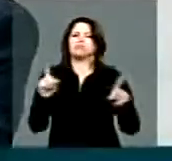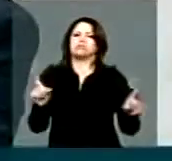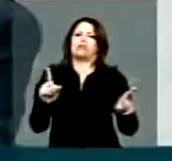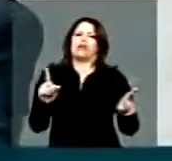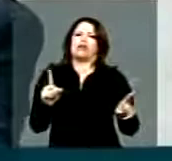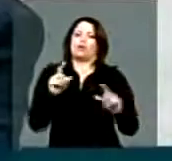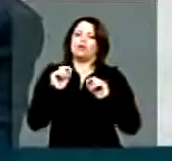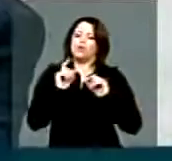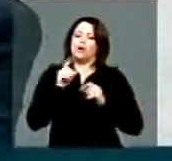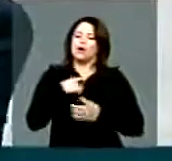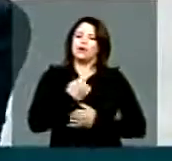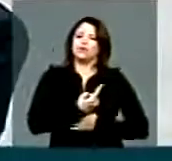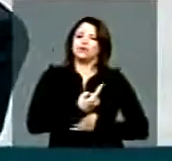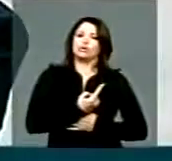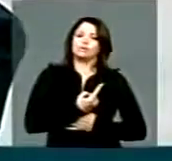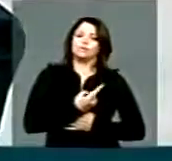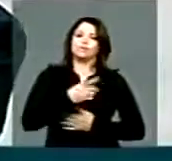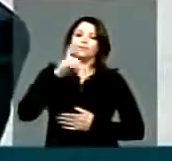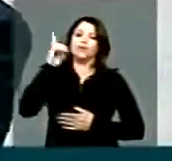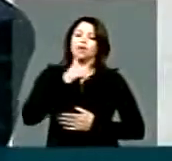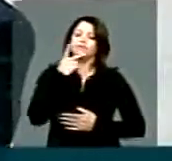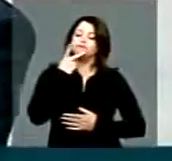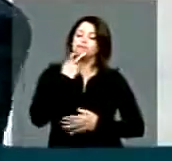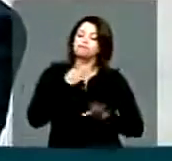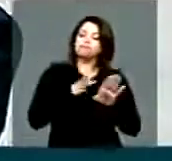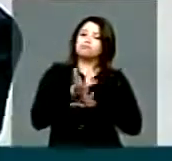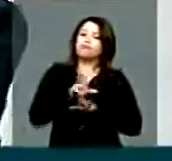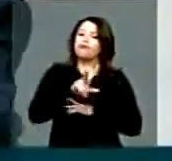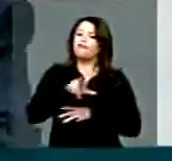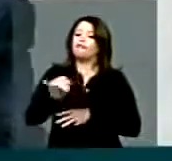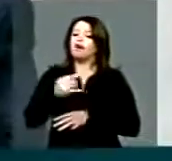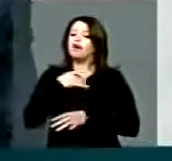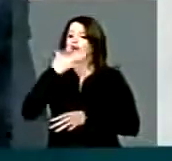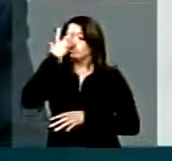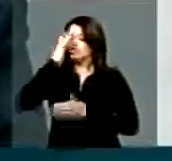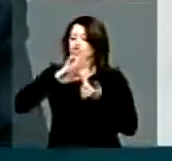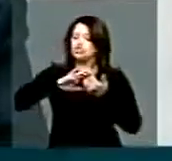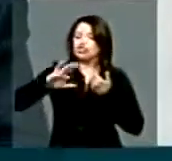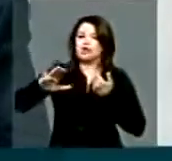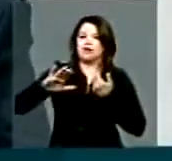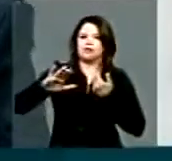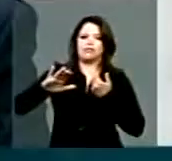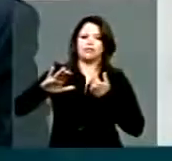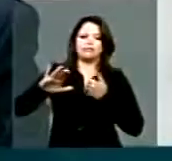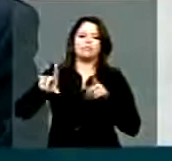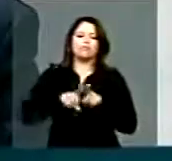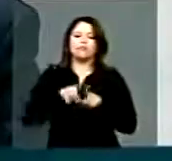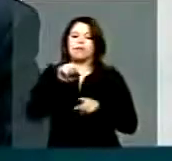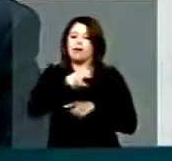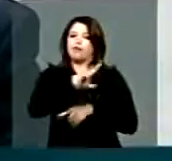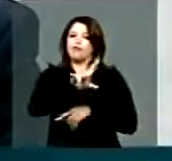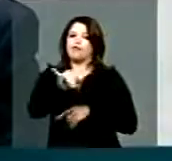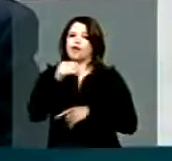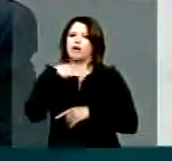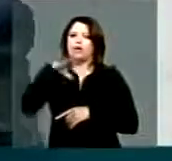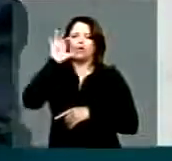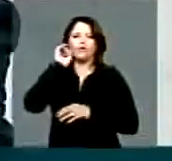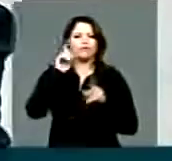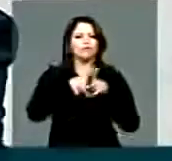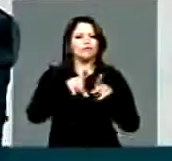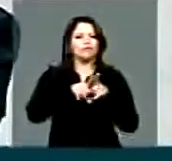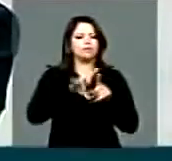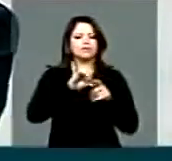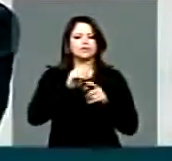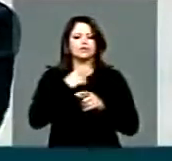a nossa direção é de quem vai ser retirado, esse é que vai ser ouvido. De